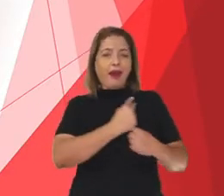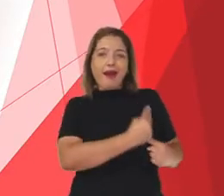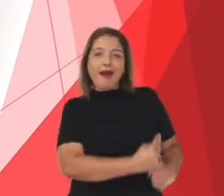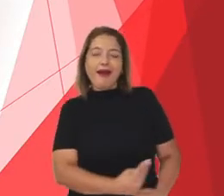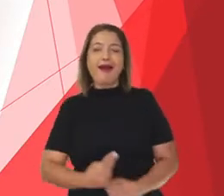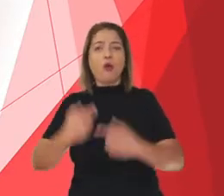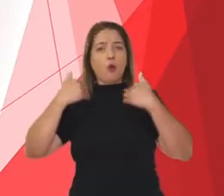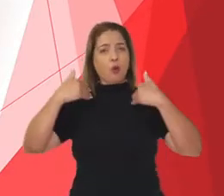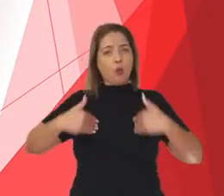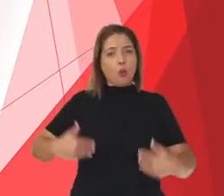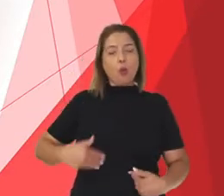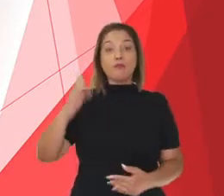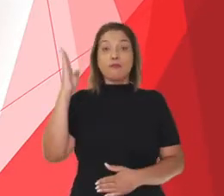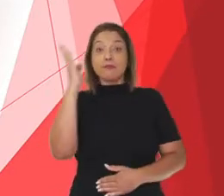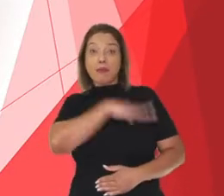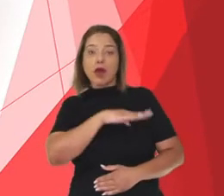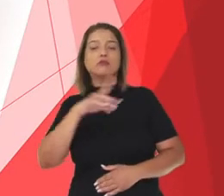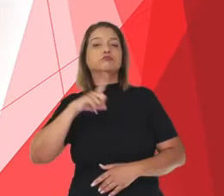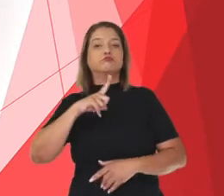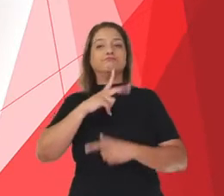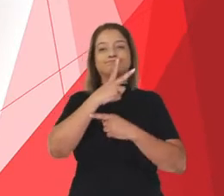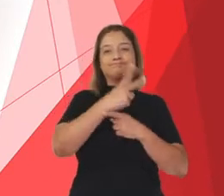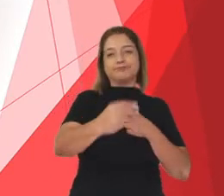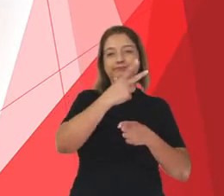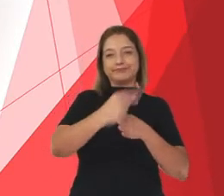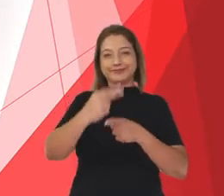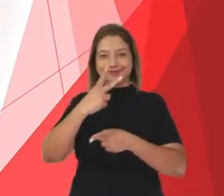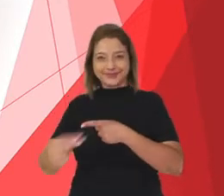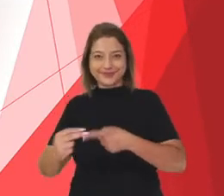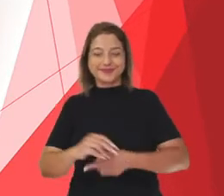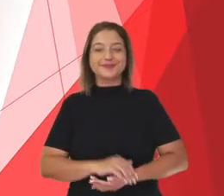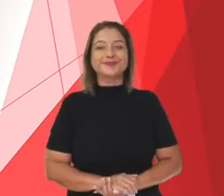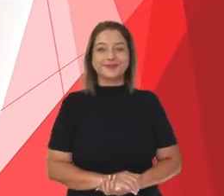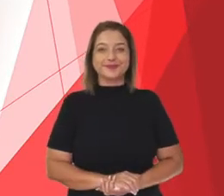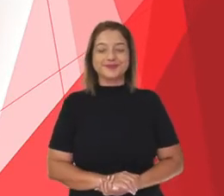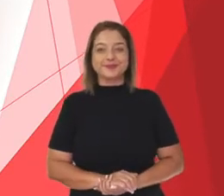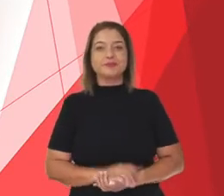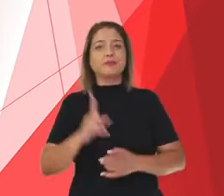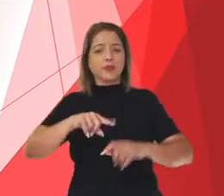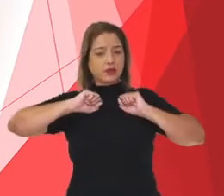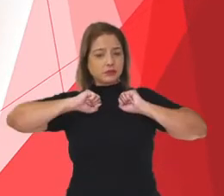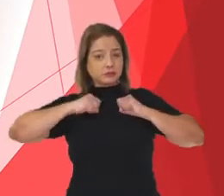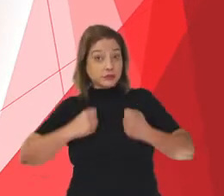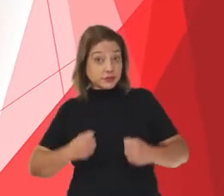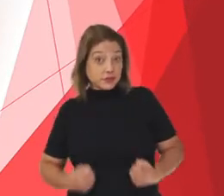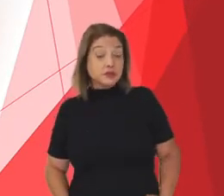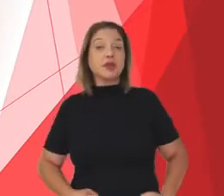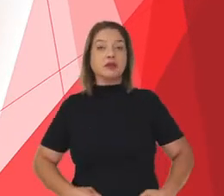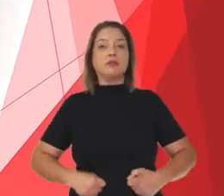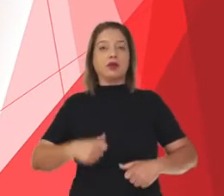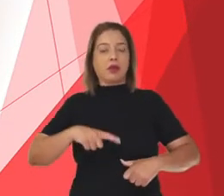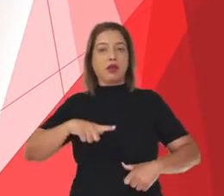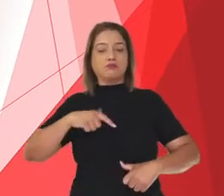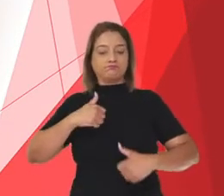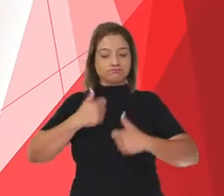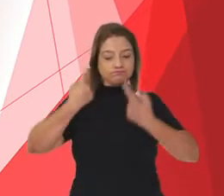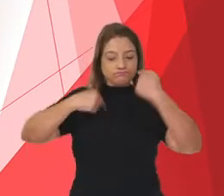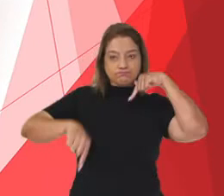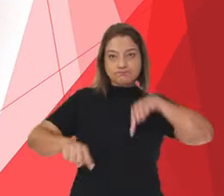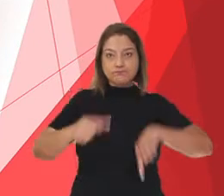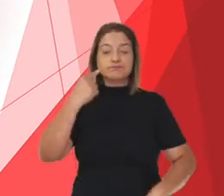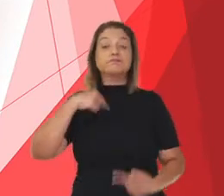todo tipo de mal. O sistema imunológico é também conhecido como